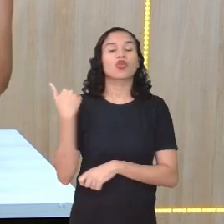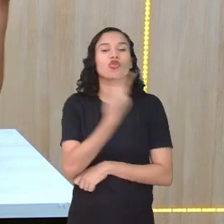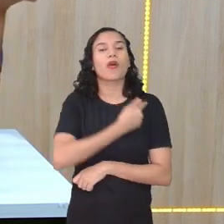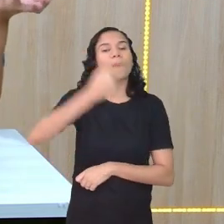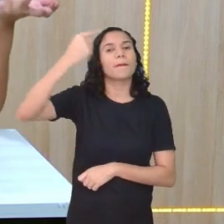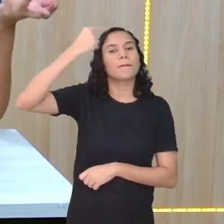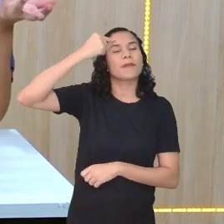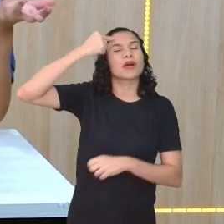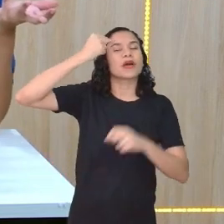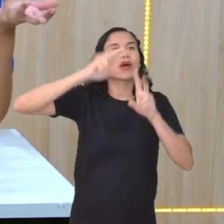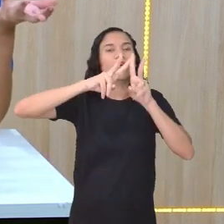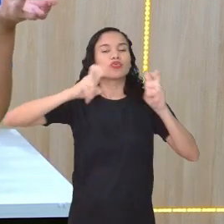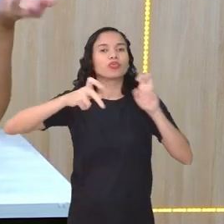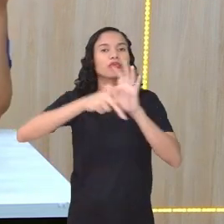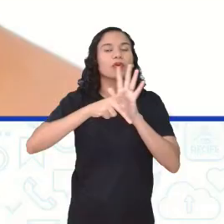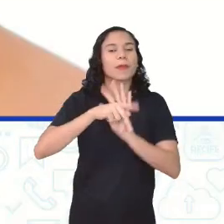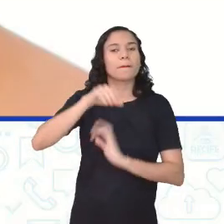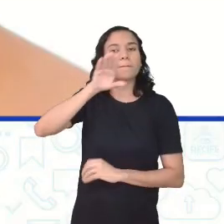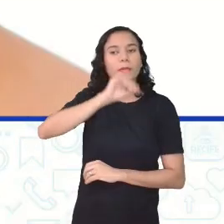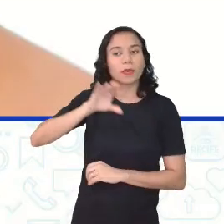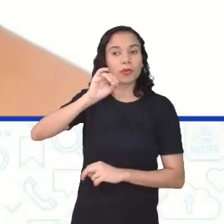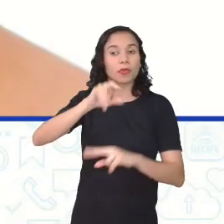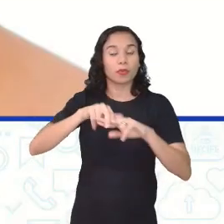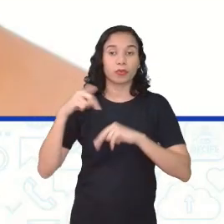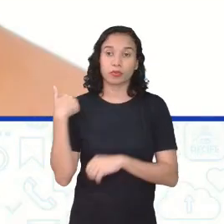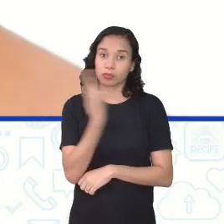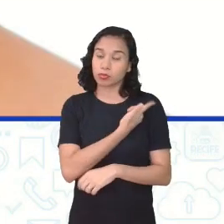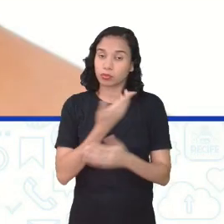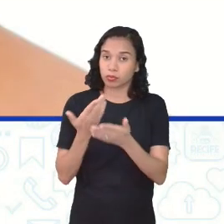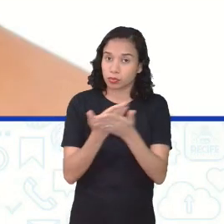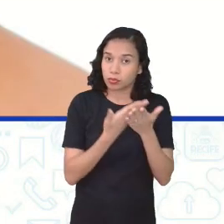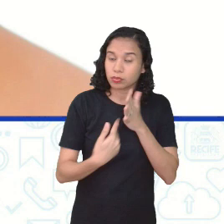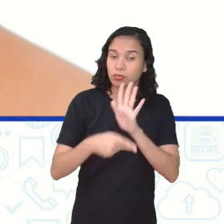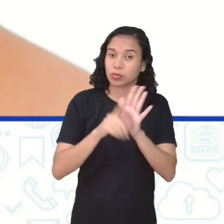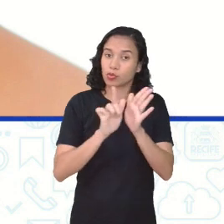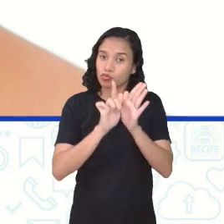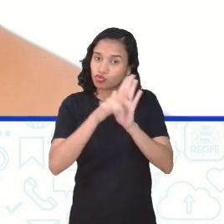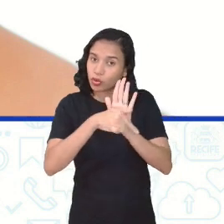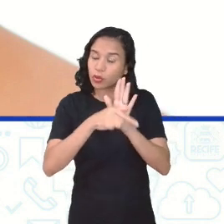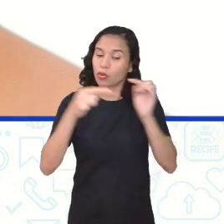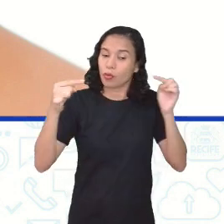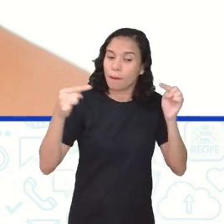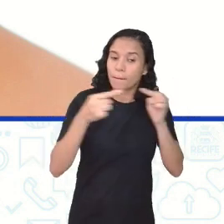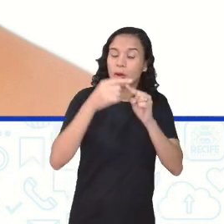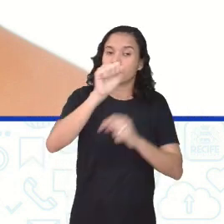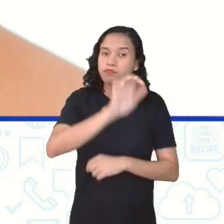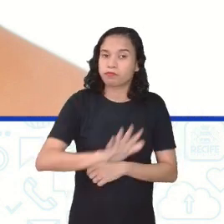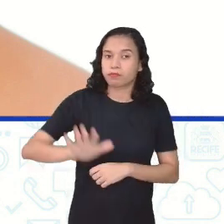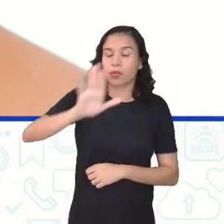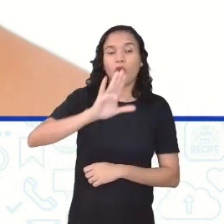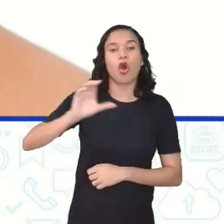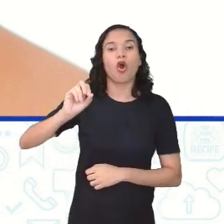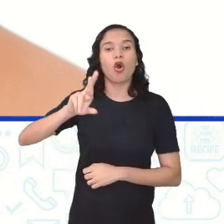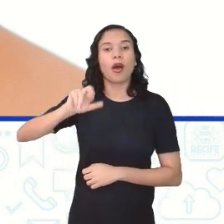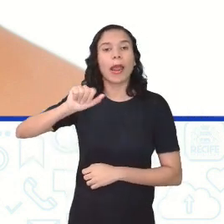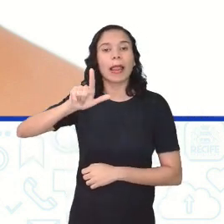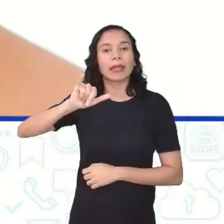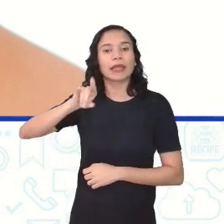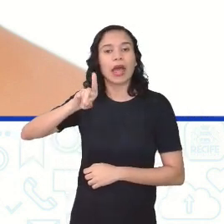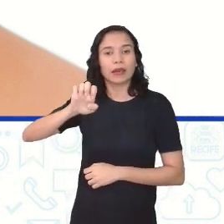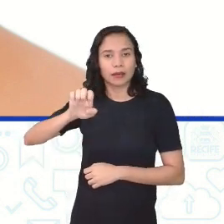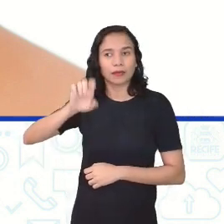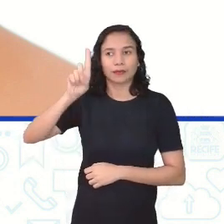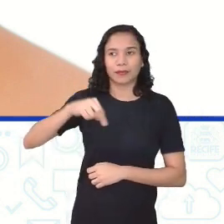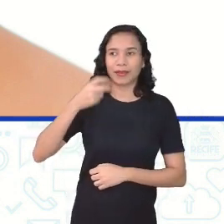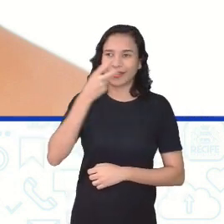questões da oralidade, né? Por quê? Porque a gente está trabalhando um gênero nesse campo do oral, da oralidade. O campo do